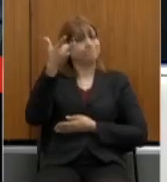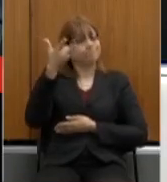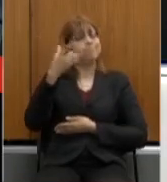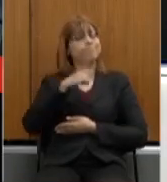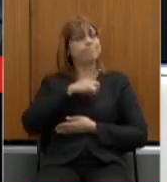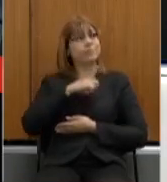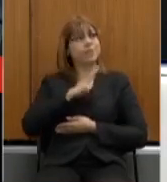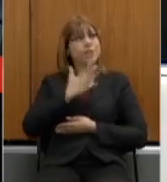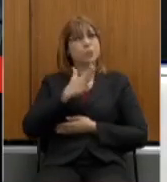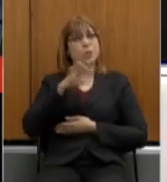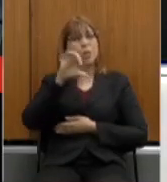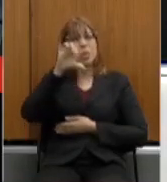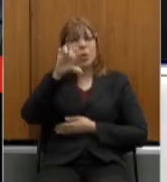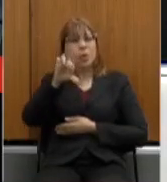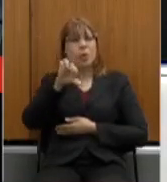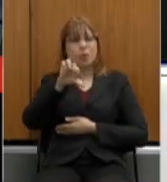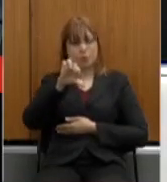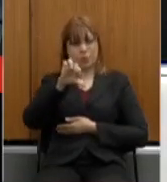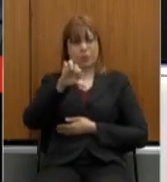cerca de nove